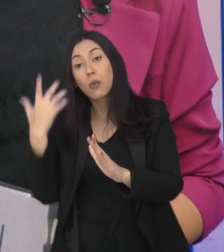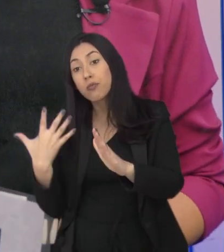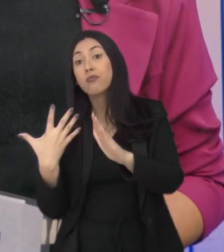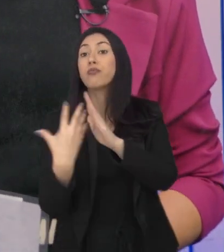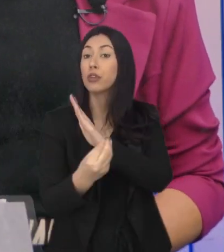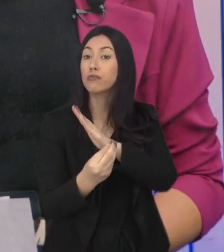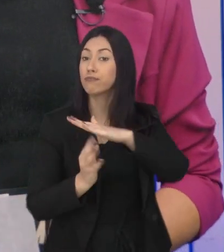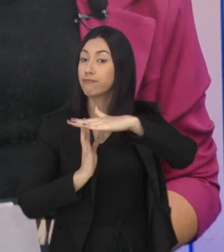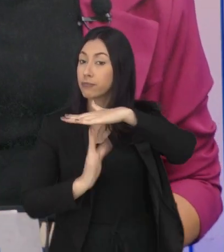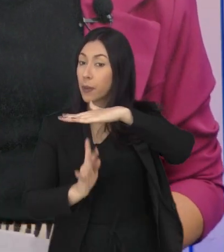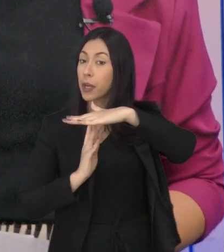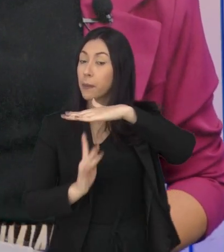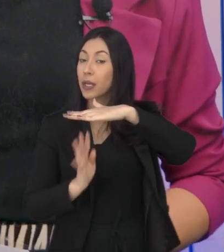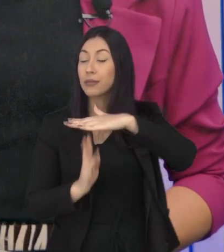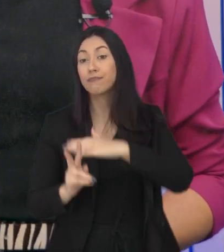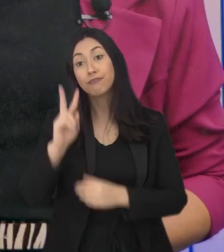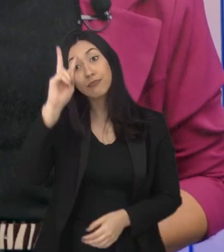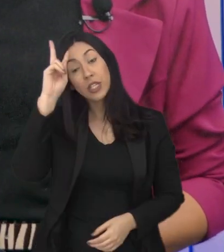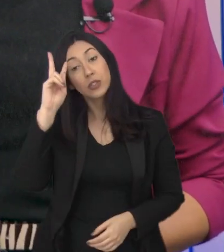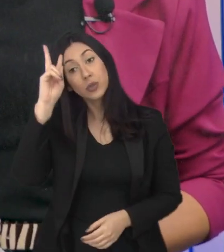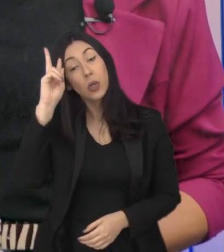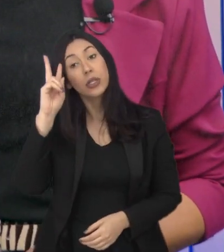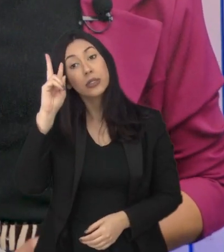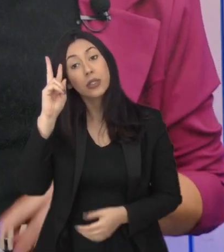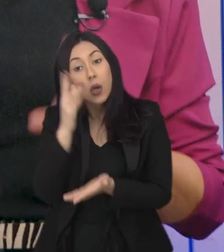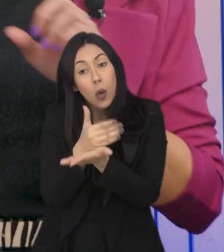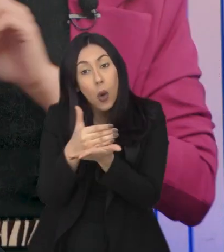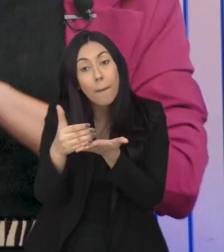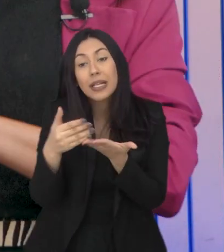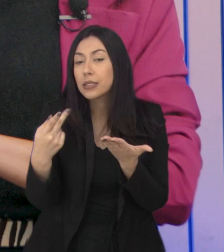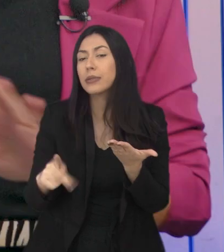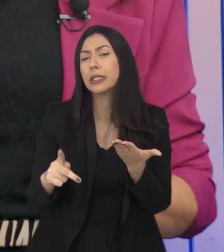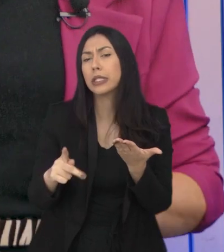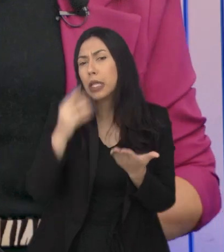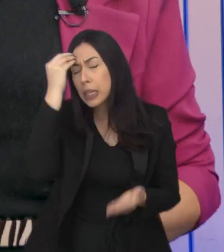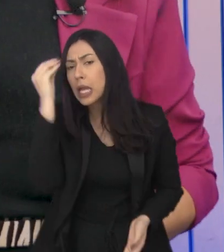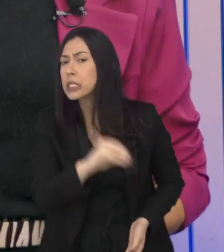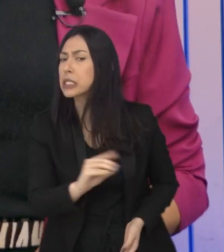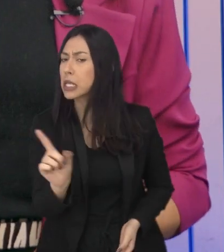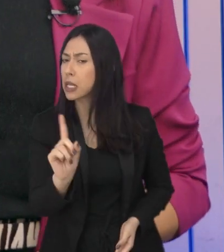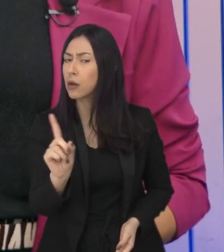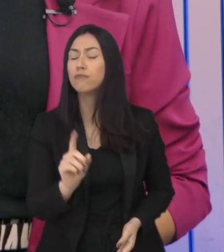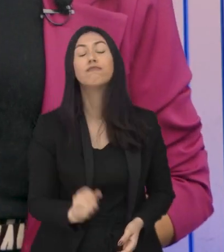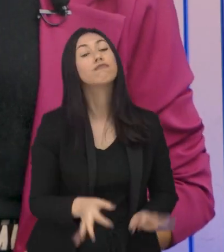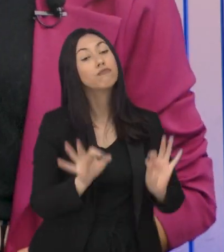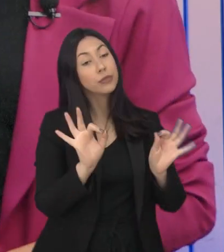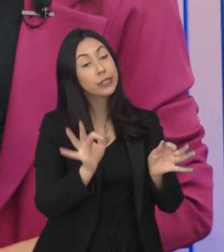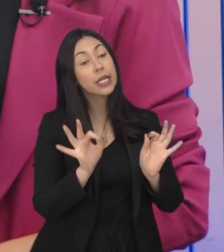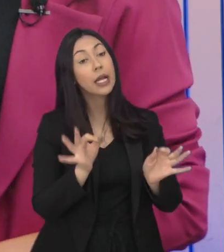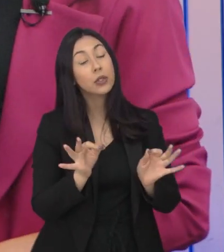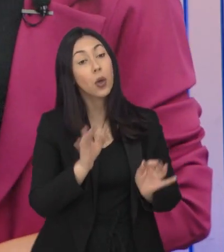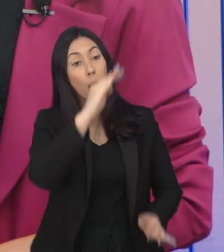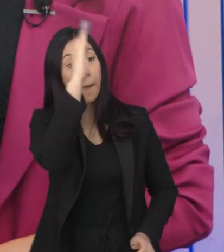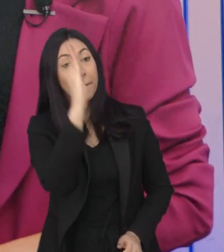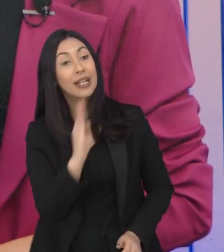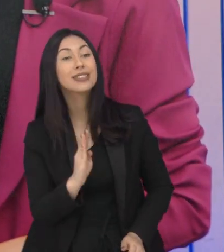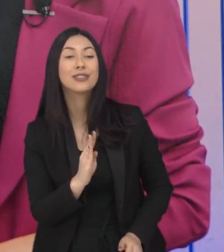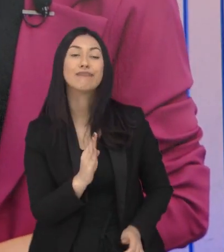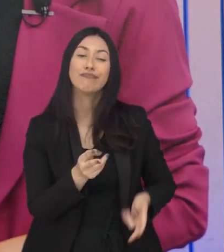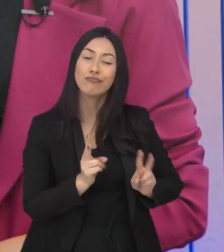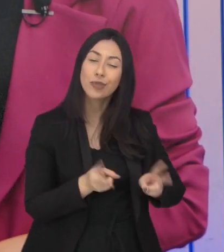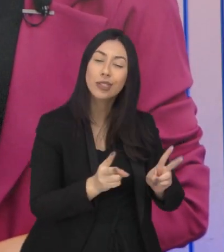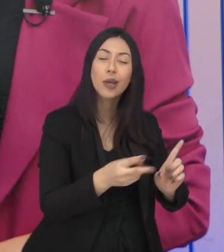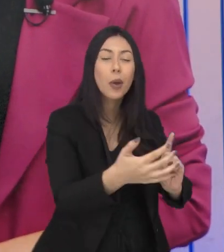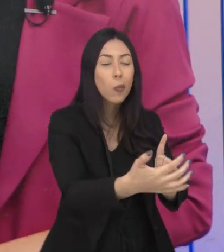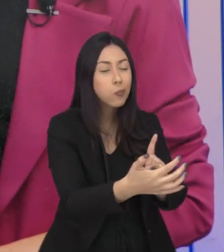refugiados e imigrantes. Boas histórias nascem aqui, não desista. Exatamente, Tati. O Brasil tem esse